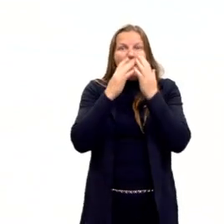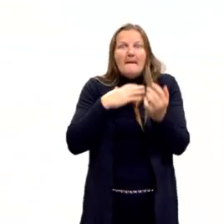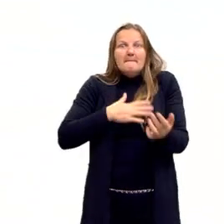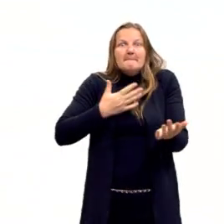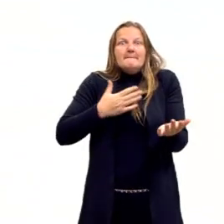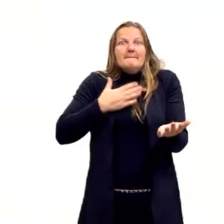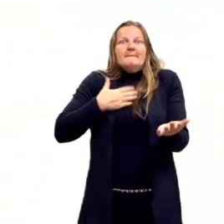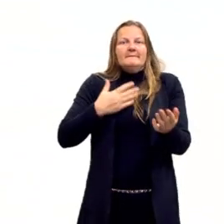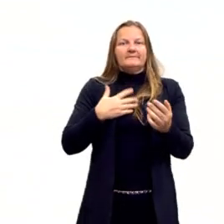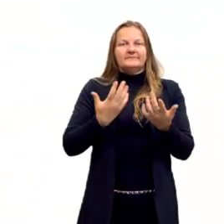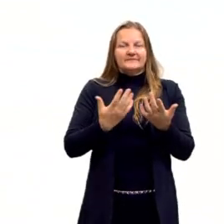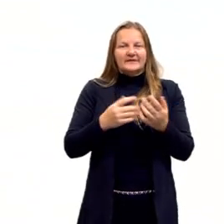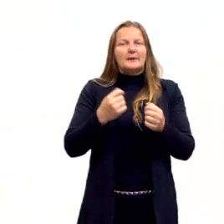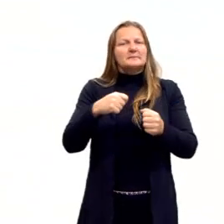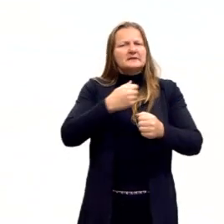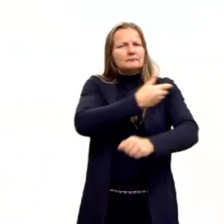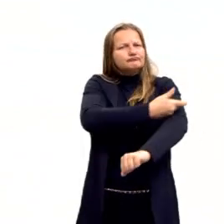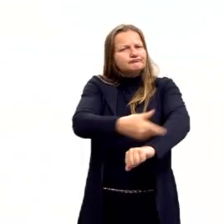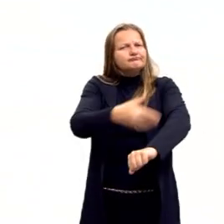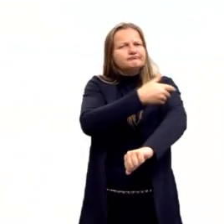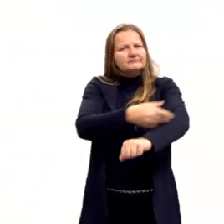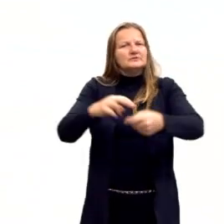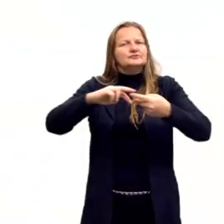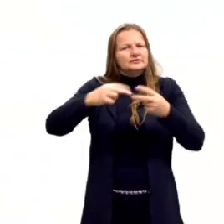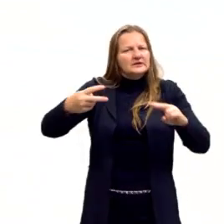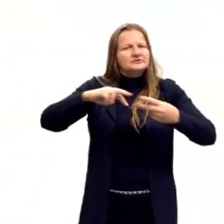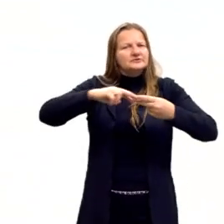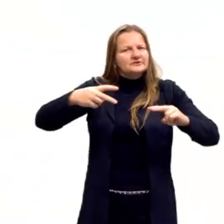muito menos se familiarizar com os conceitos, tá?